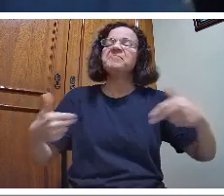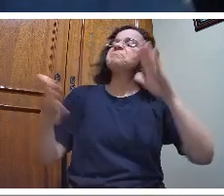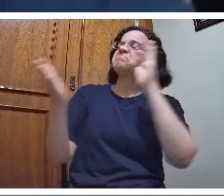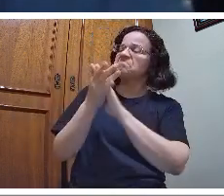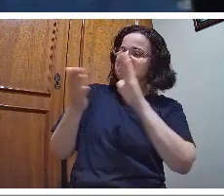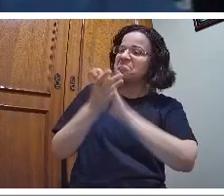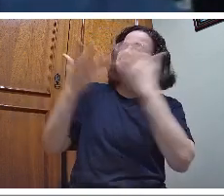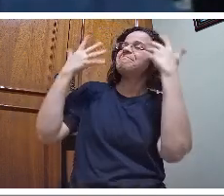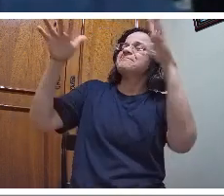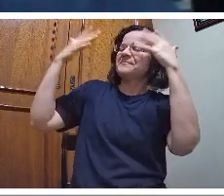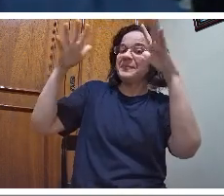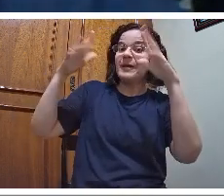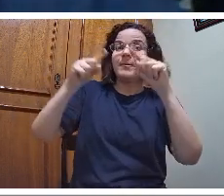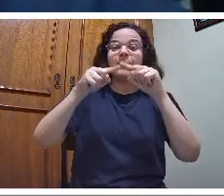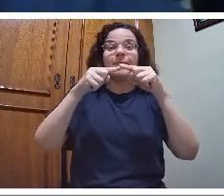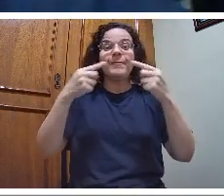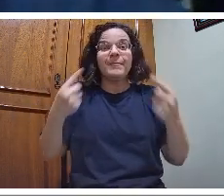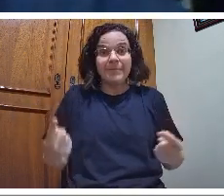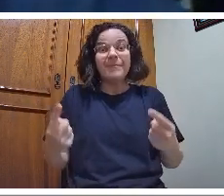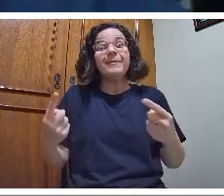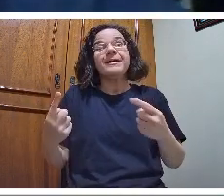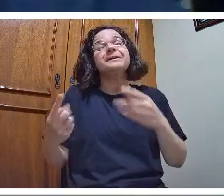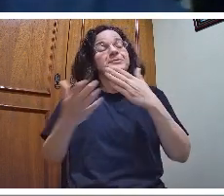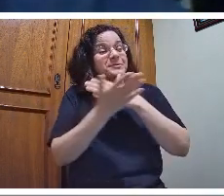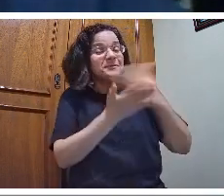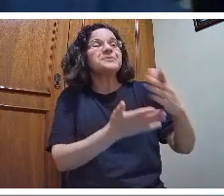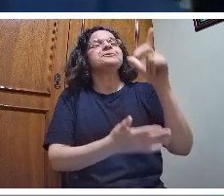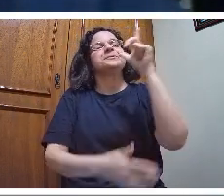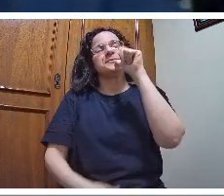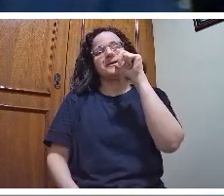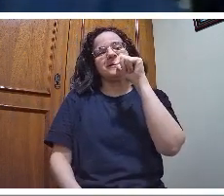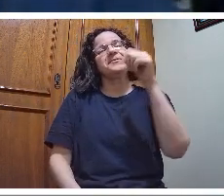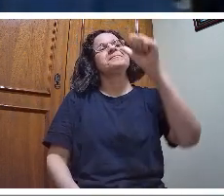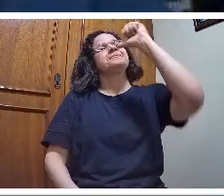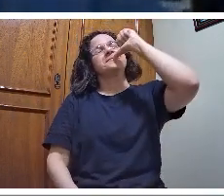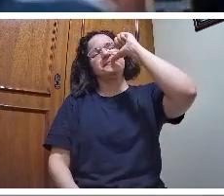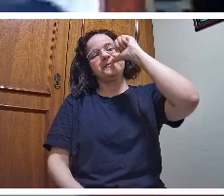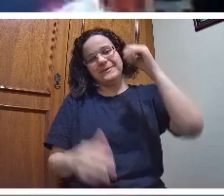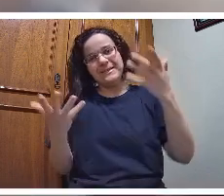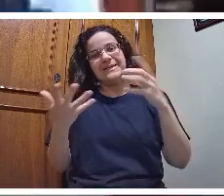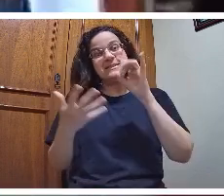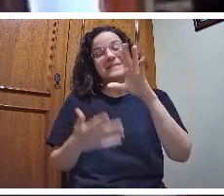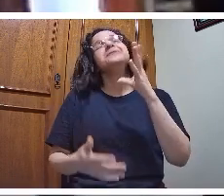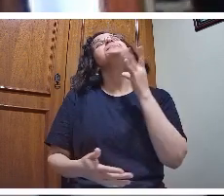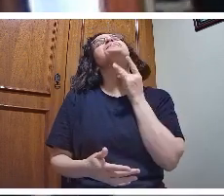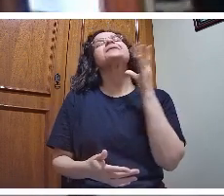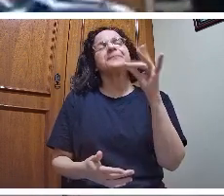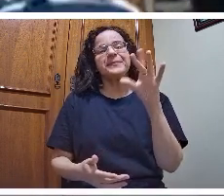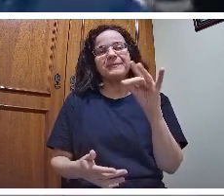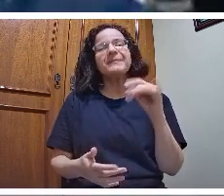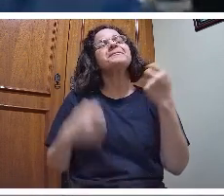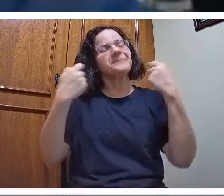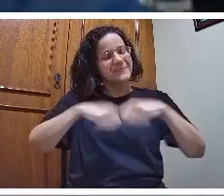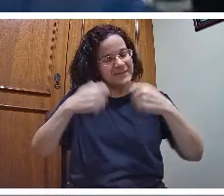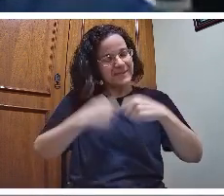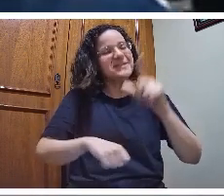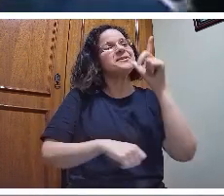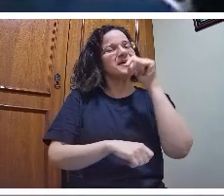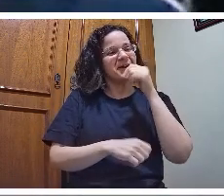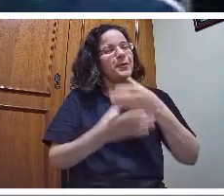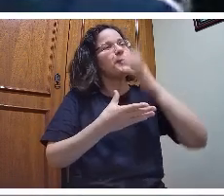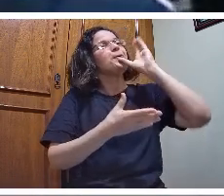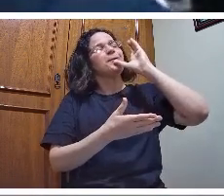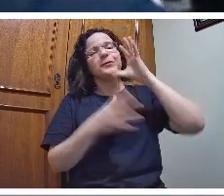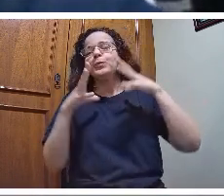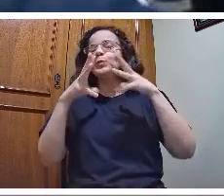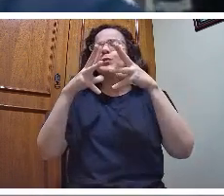mas a água continua para beber. Quando tenho sede, eu vou beber água. Com todas essas características científicas, quando